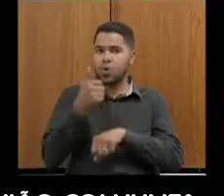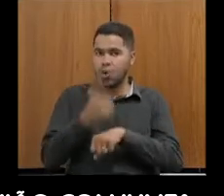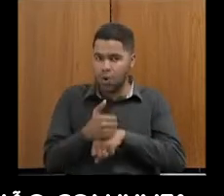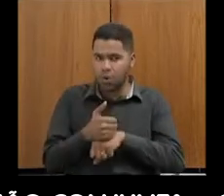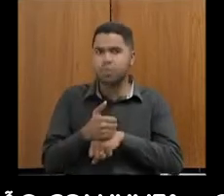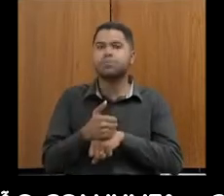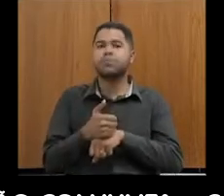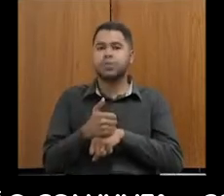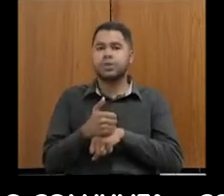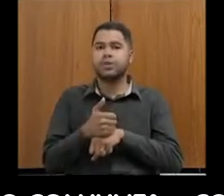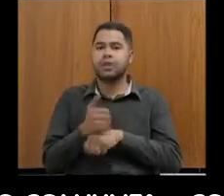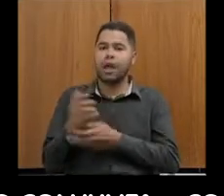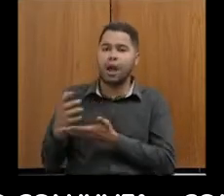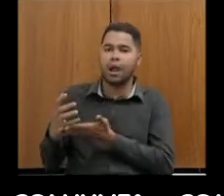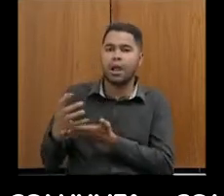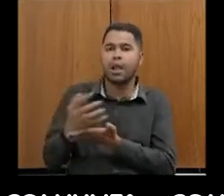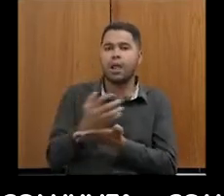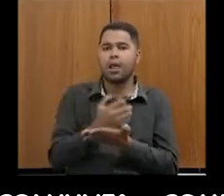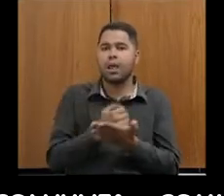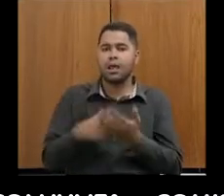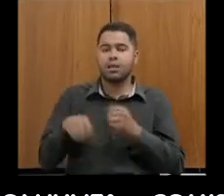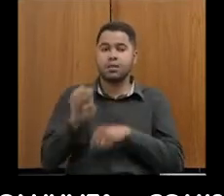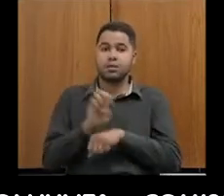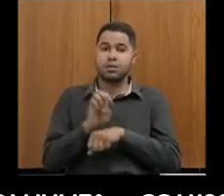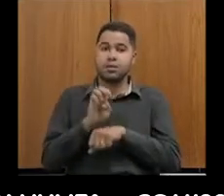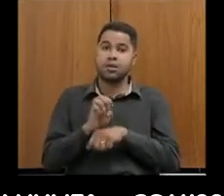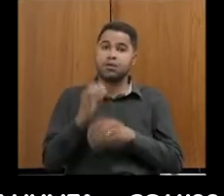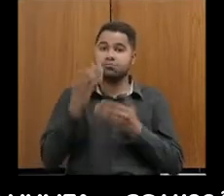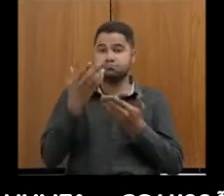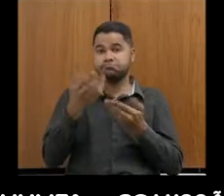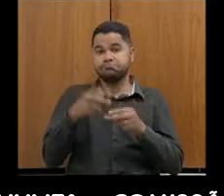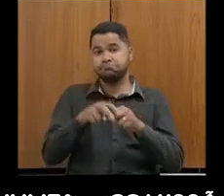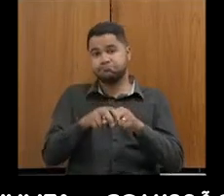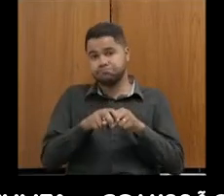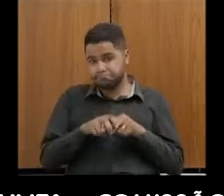do estado. Ou seja, graças a isso teve